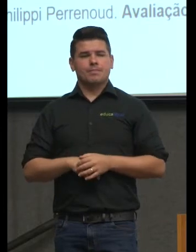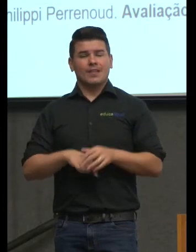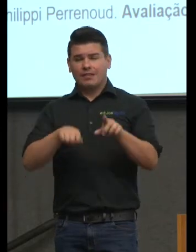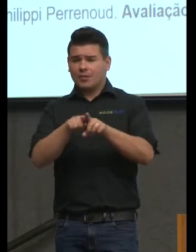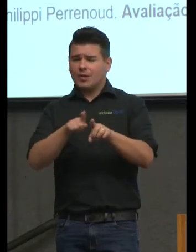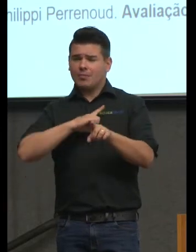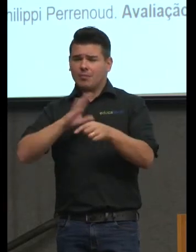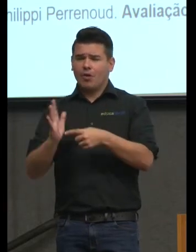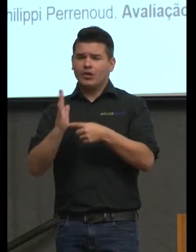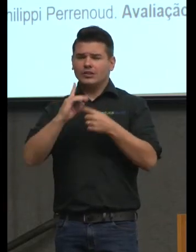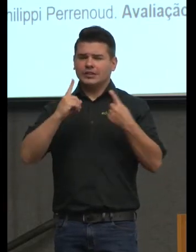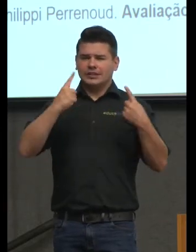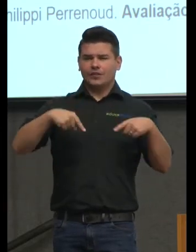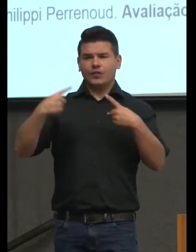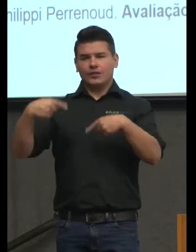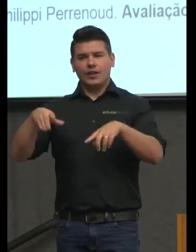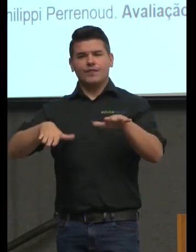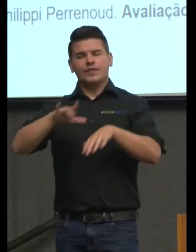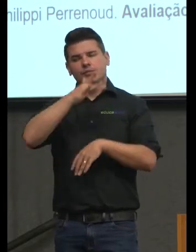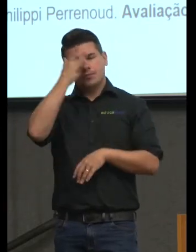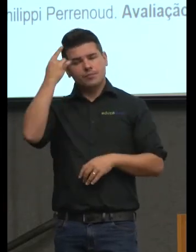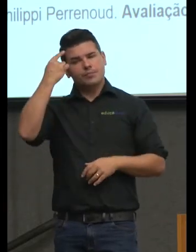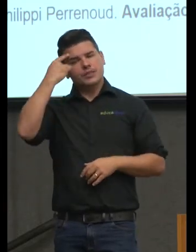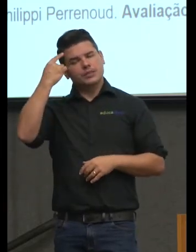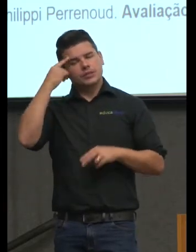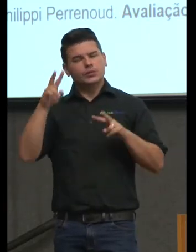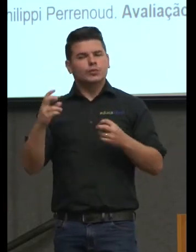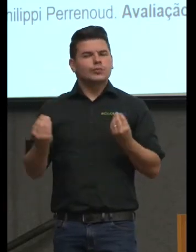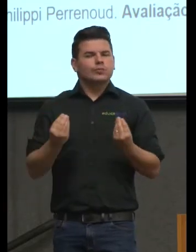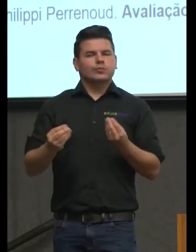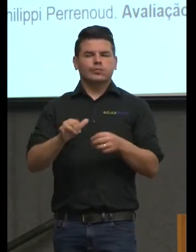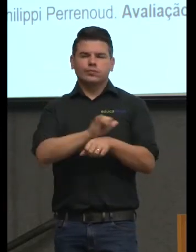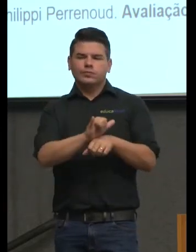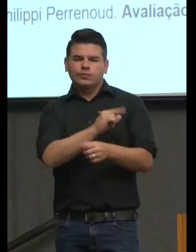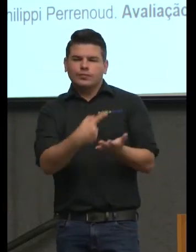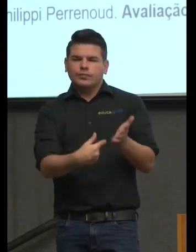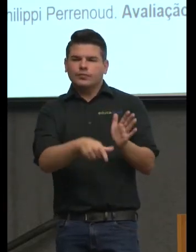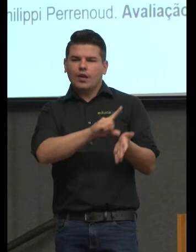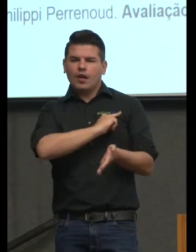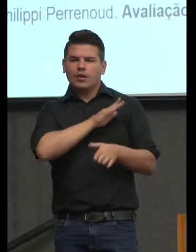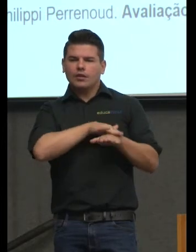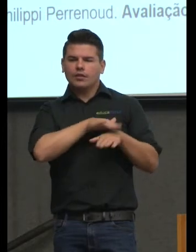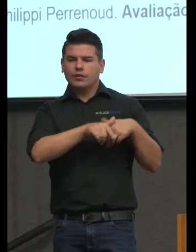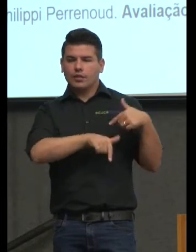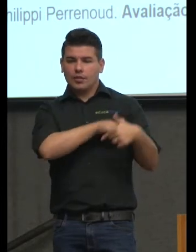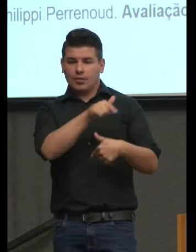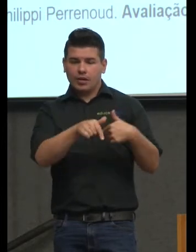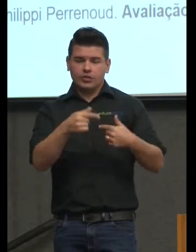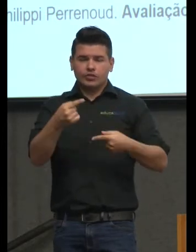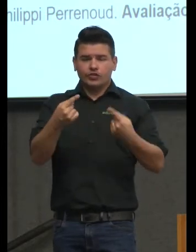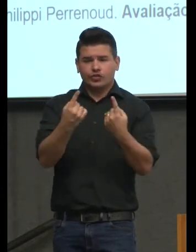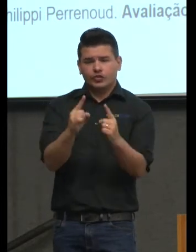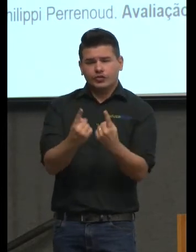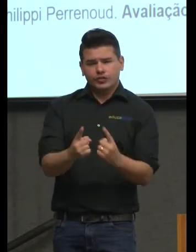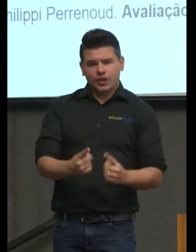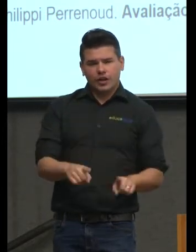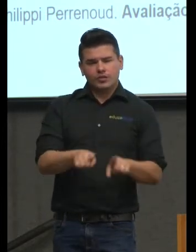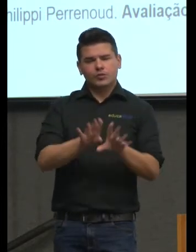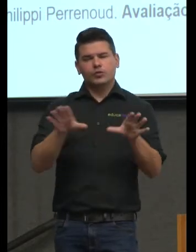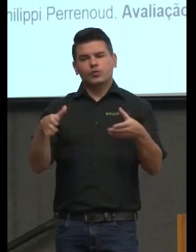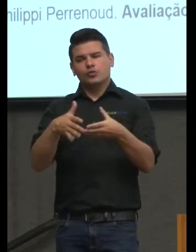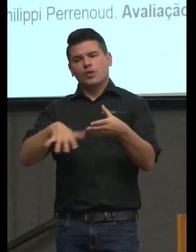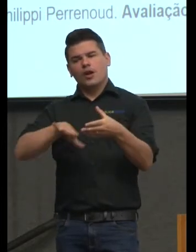desafios para nós quando nós pensamos em planejar as nossas ações didáticas e das